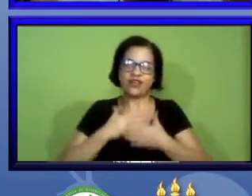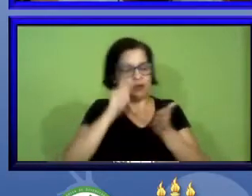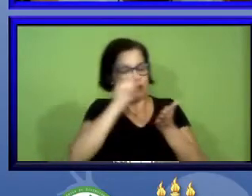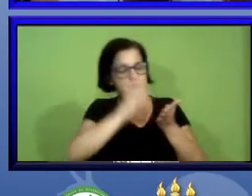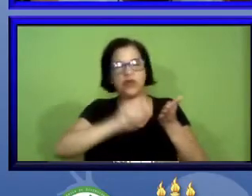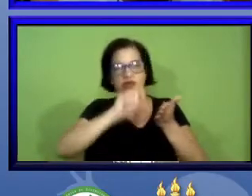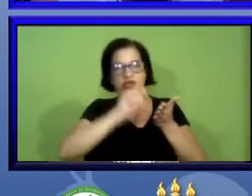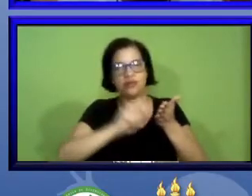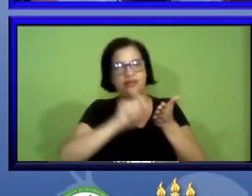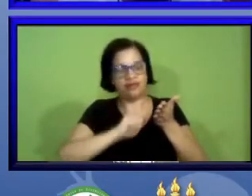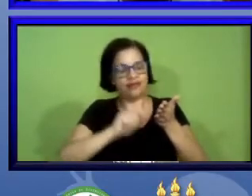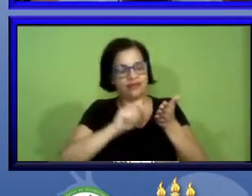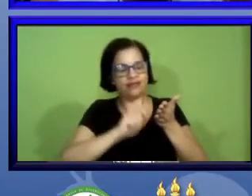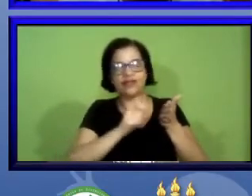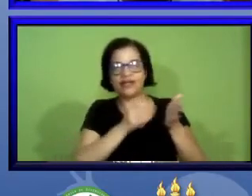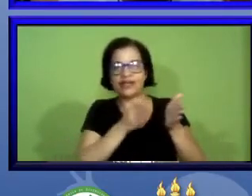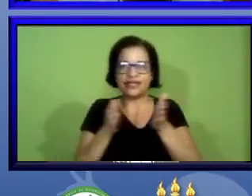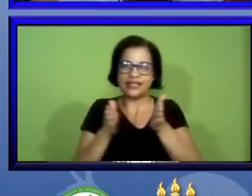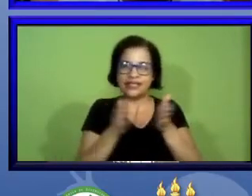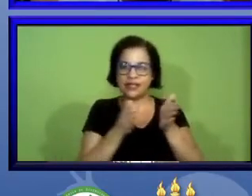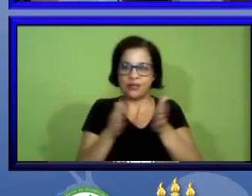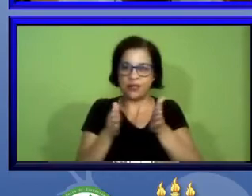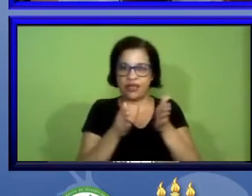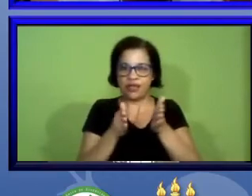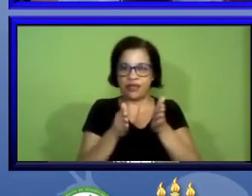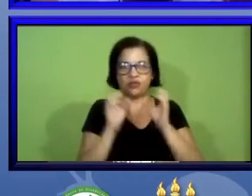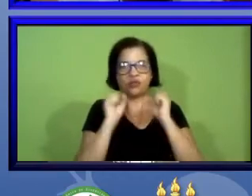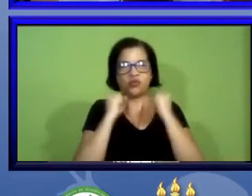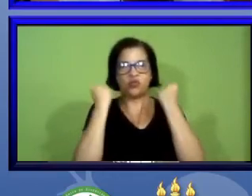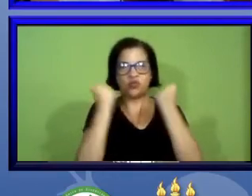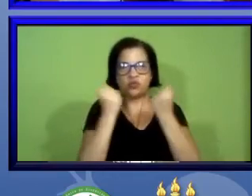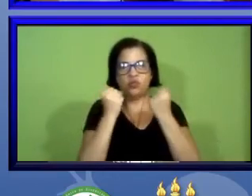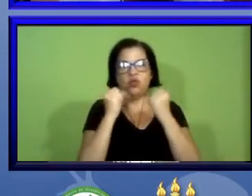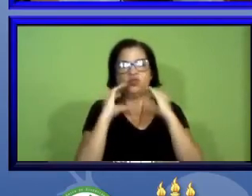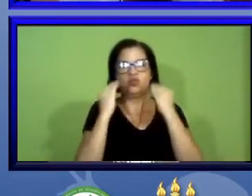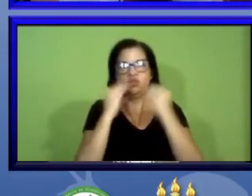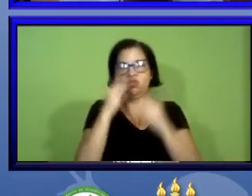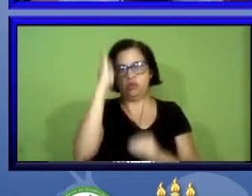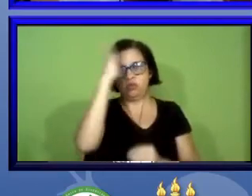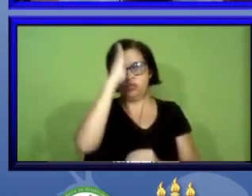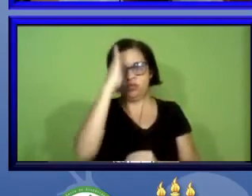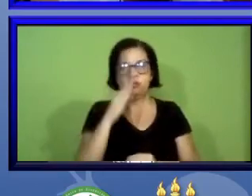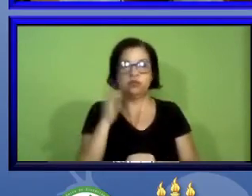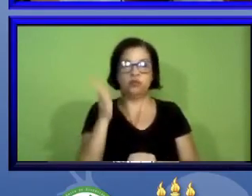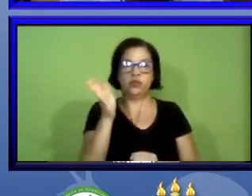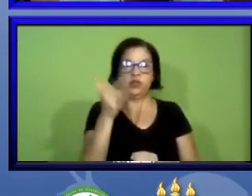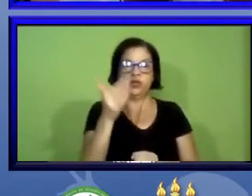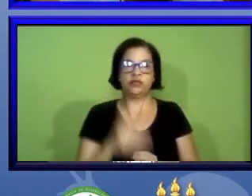que nós tivemos durante o simpósio no Congresso Brasileiro próximo